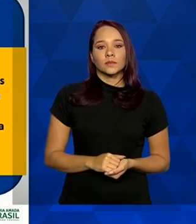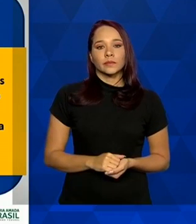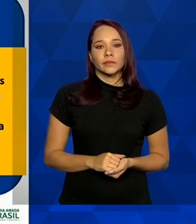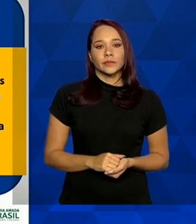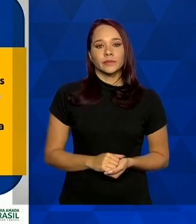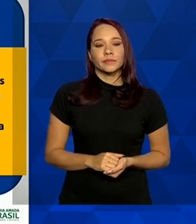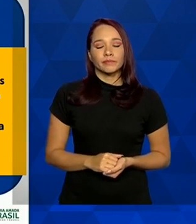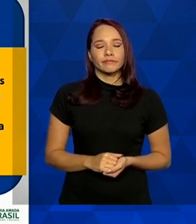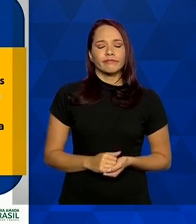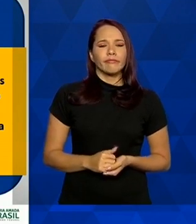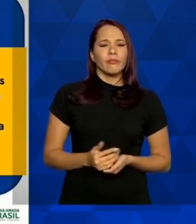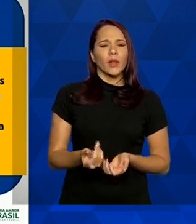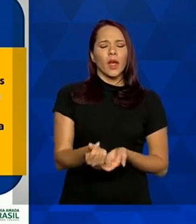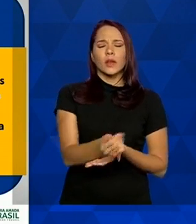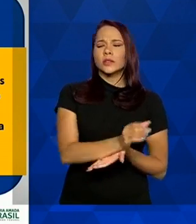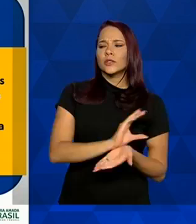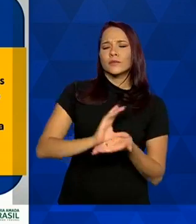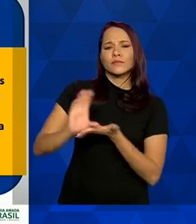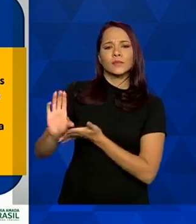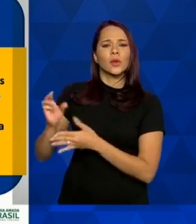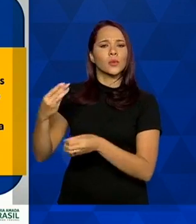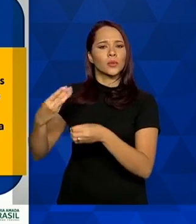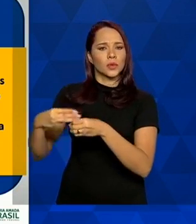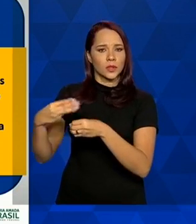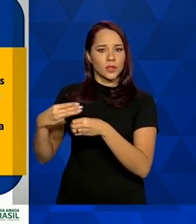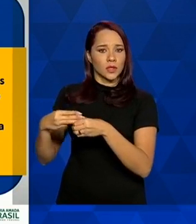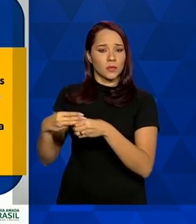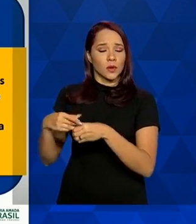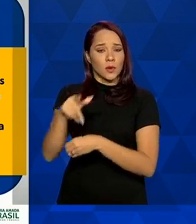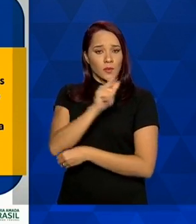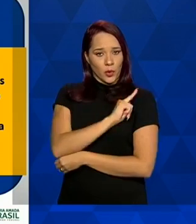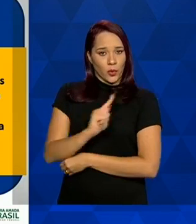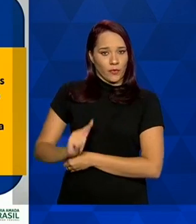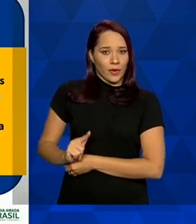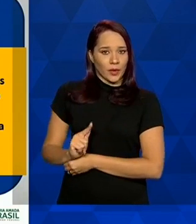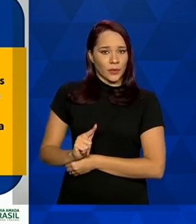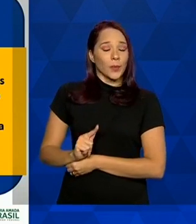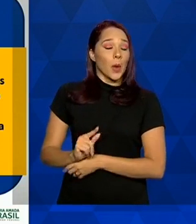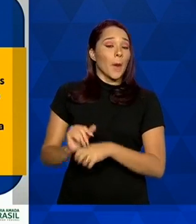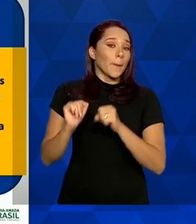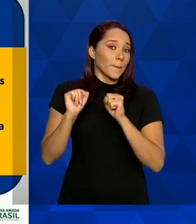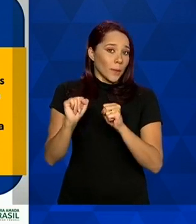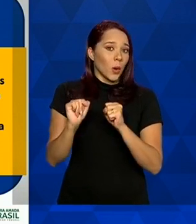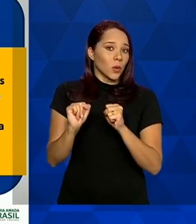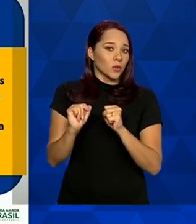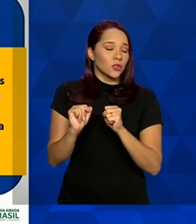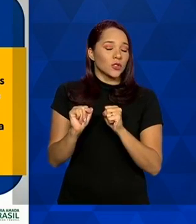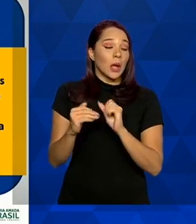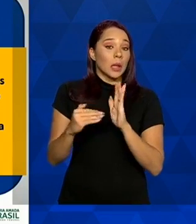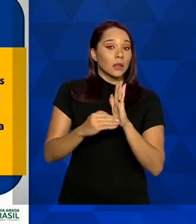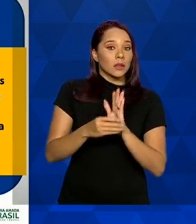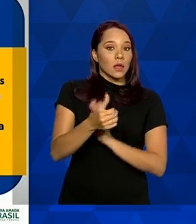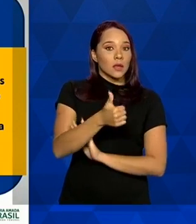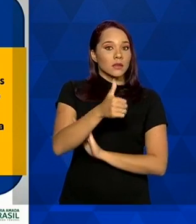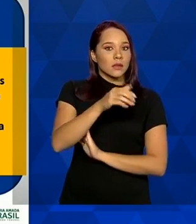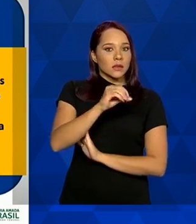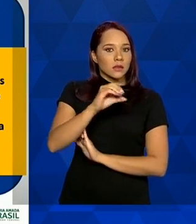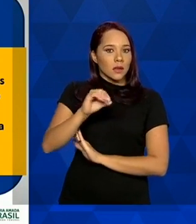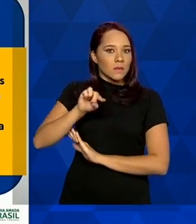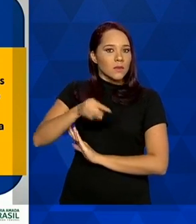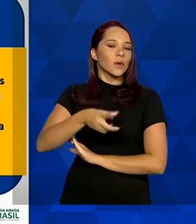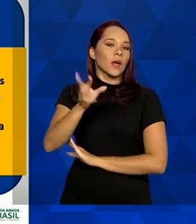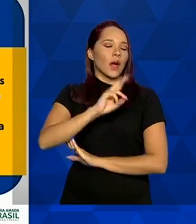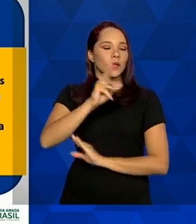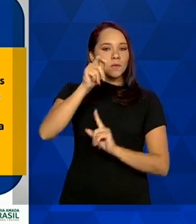O repasse desses centros aos municípios pelo governo federal pode chegar a 100 mil reais mensais.